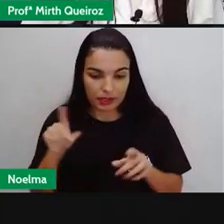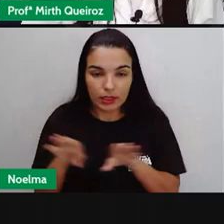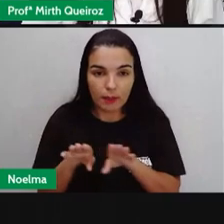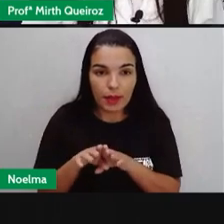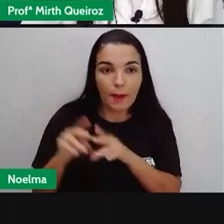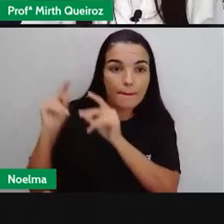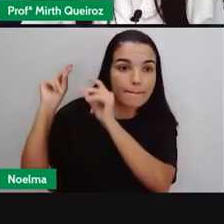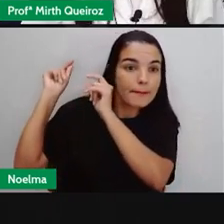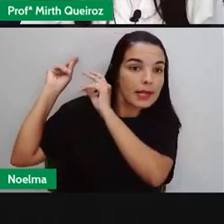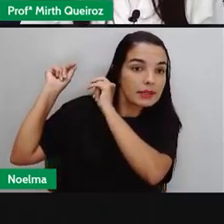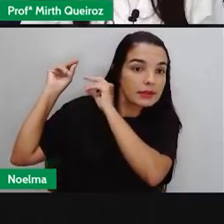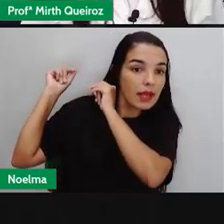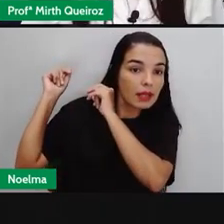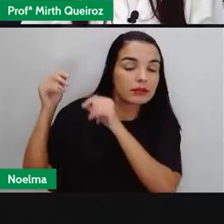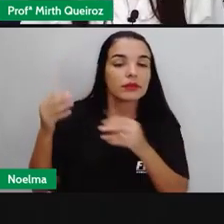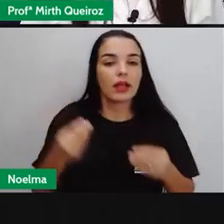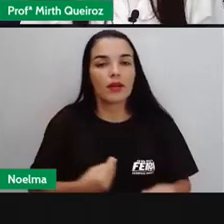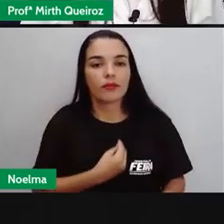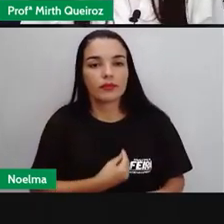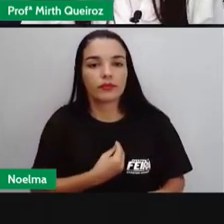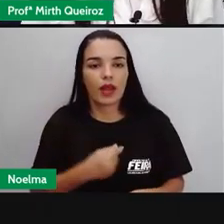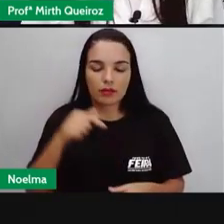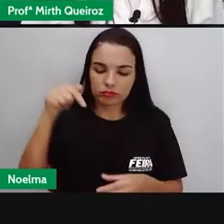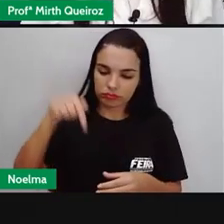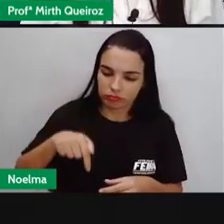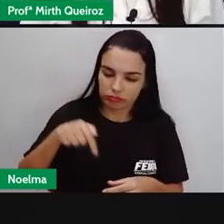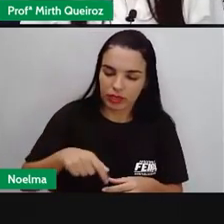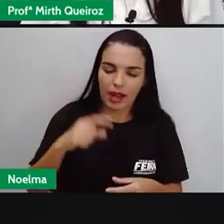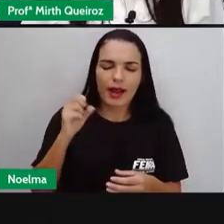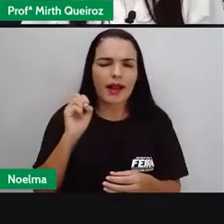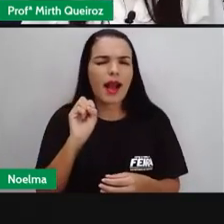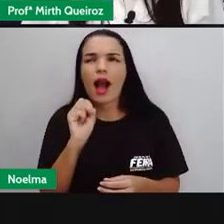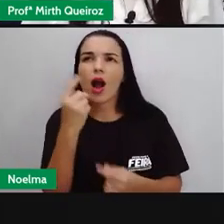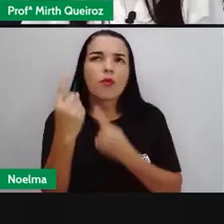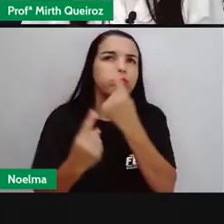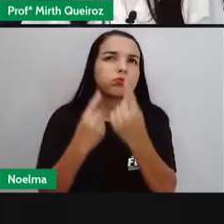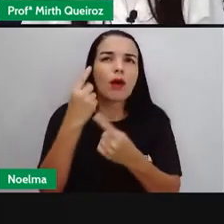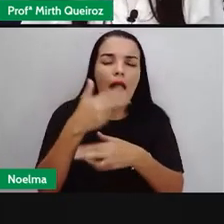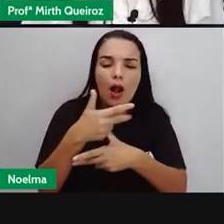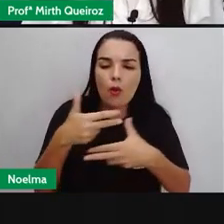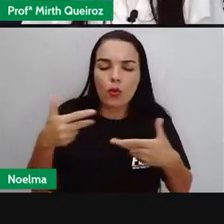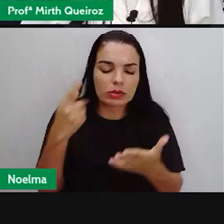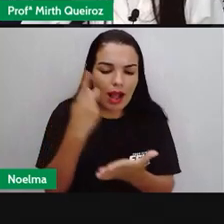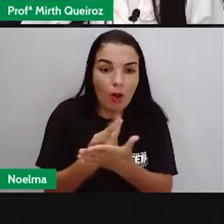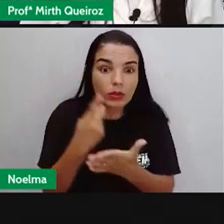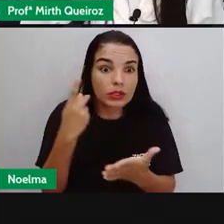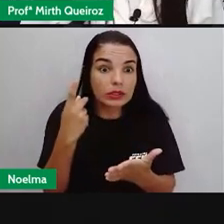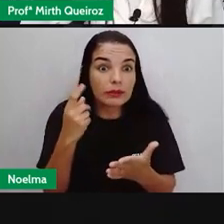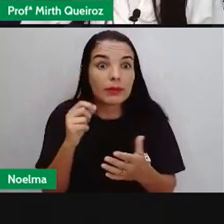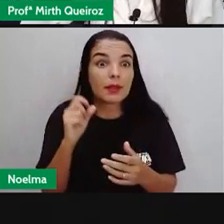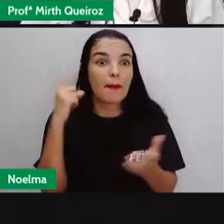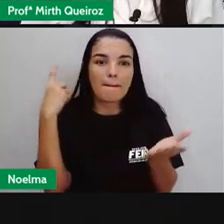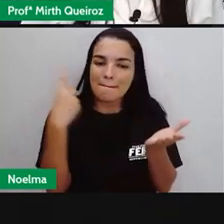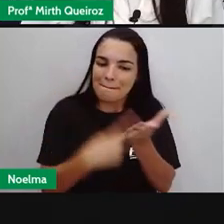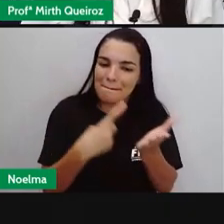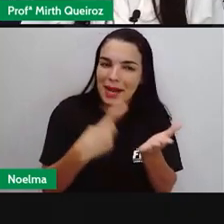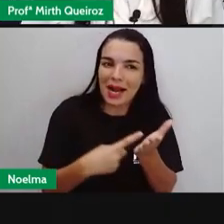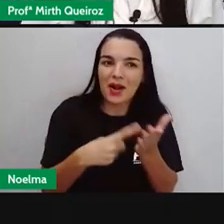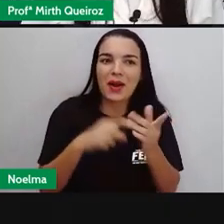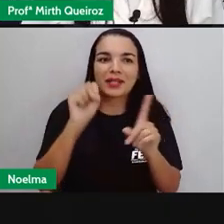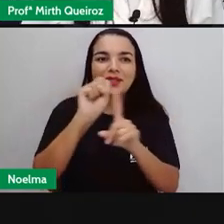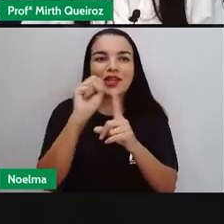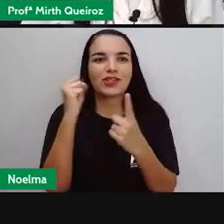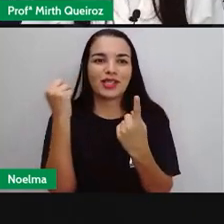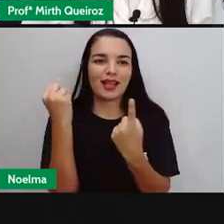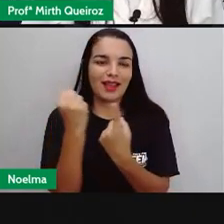em tempo histórico Nós temos aí algum marco Algum acontecimento que marcou uma sociedade,